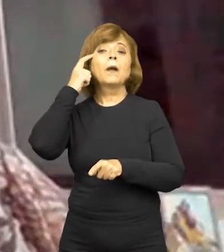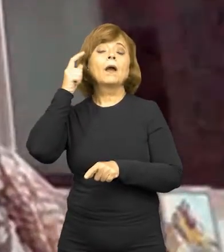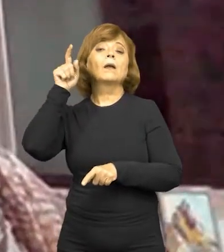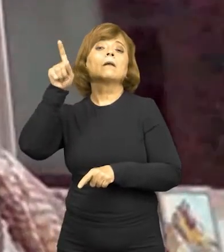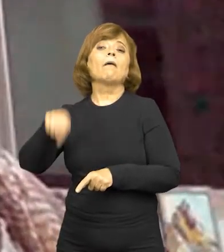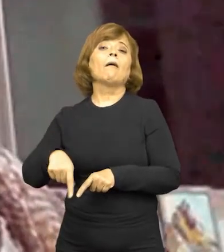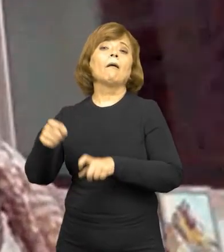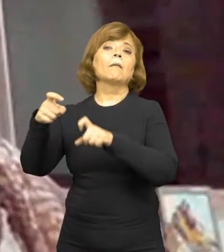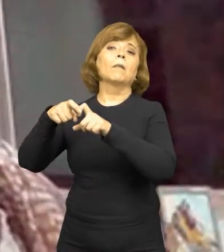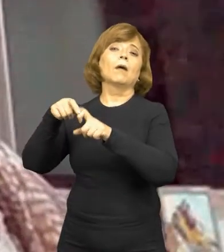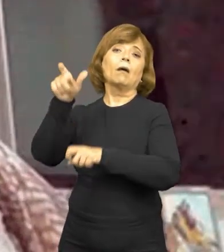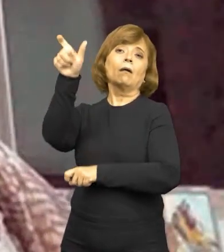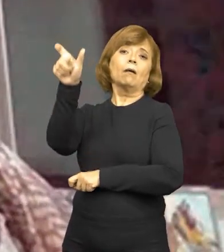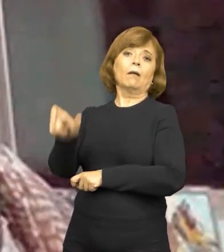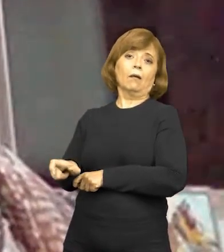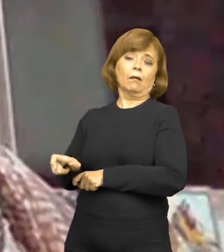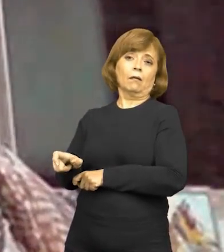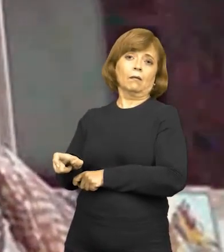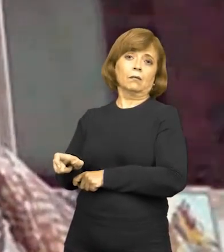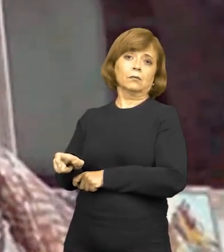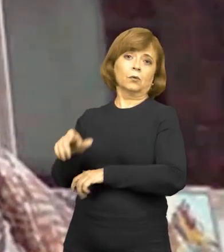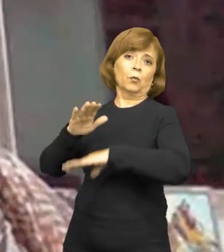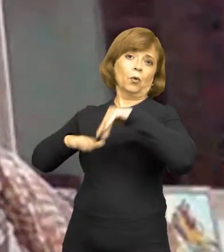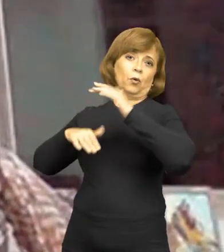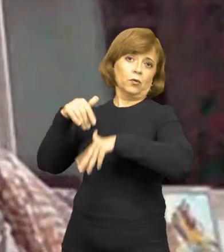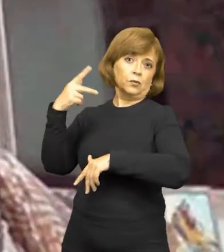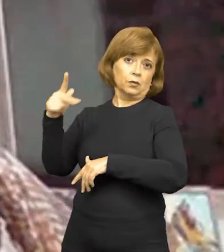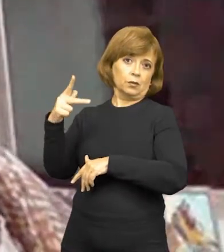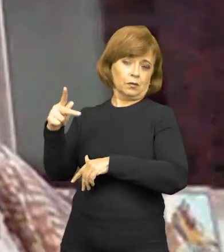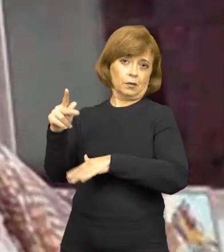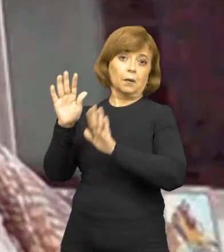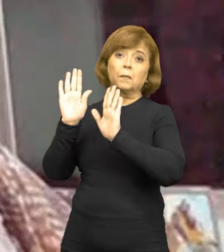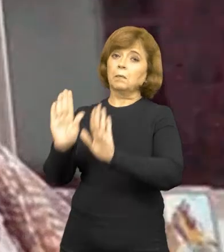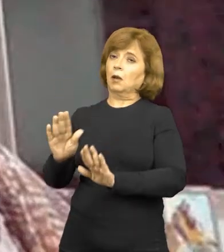sendo consultados por profissionais médicos.